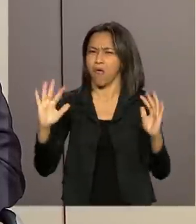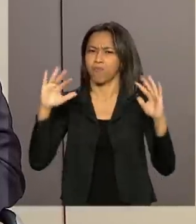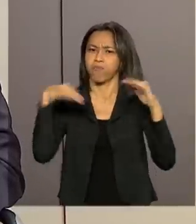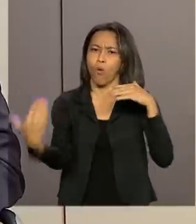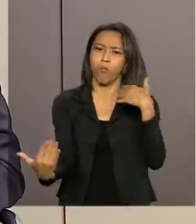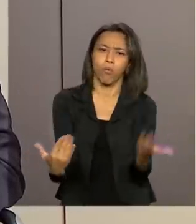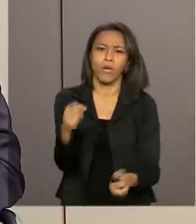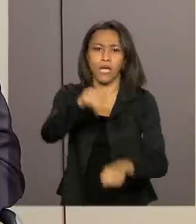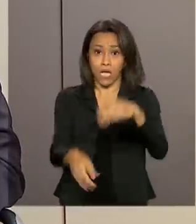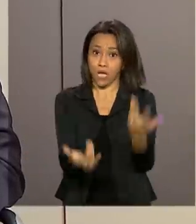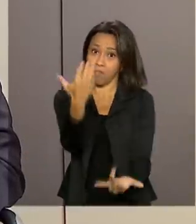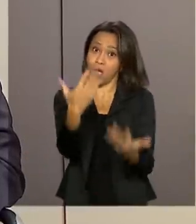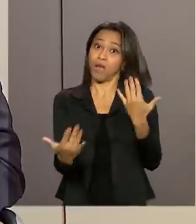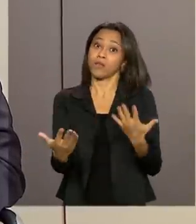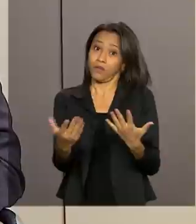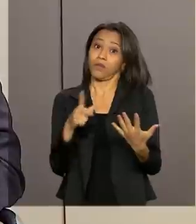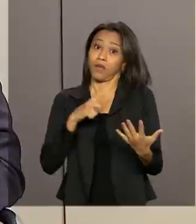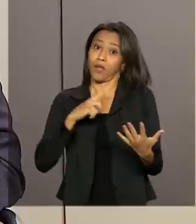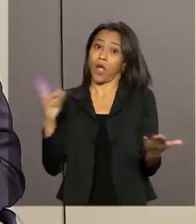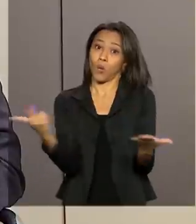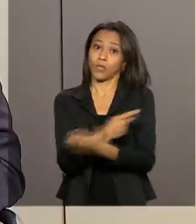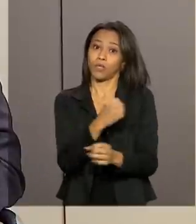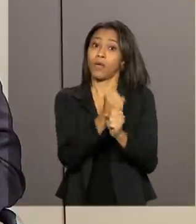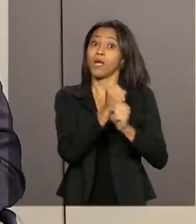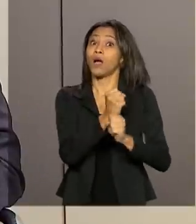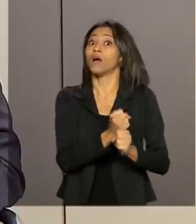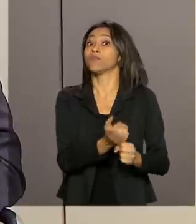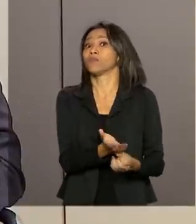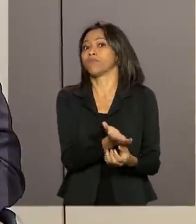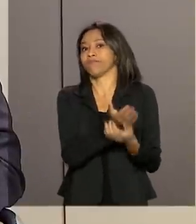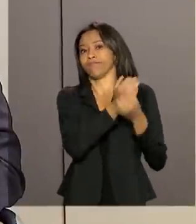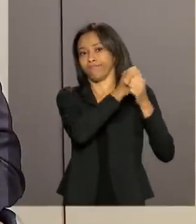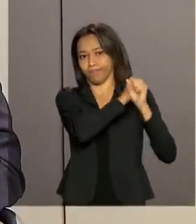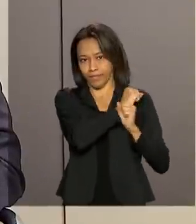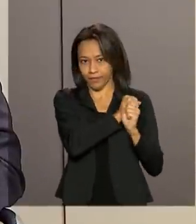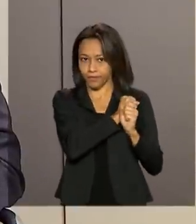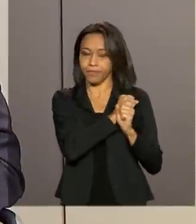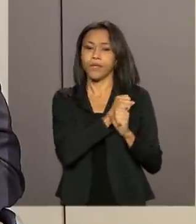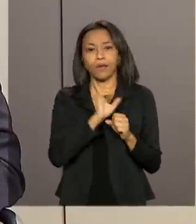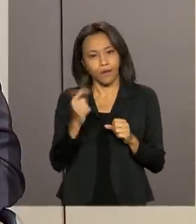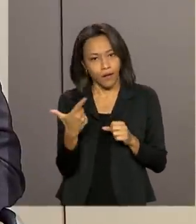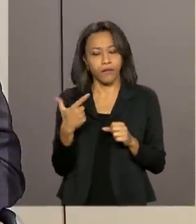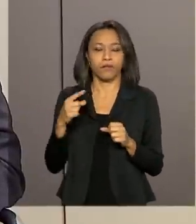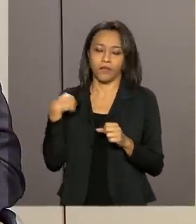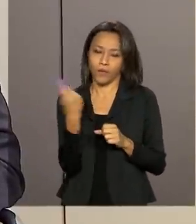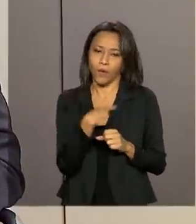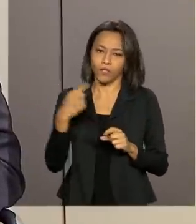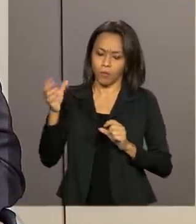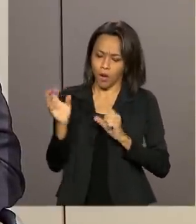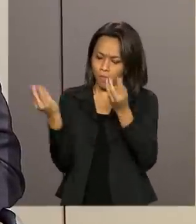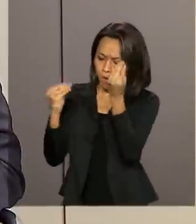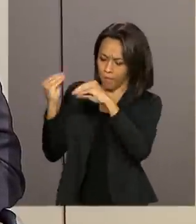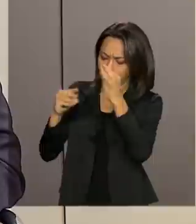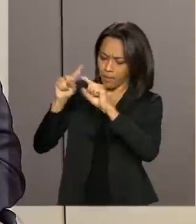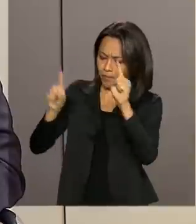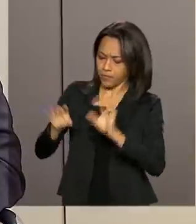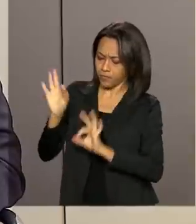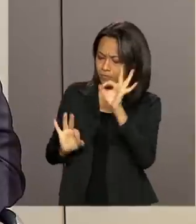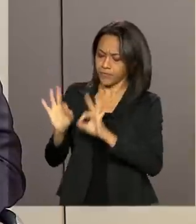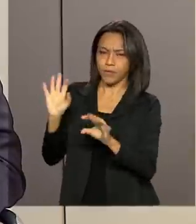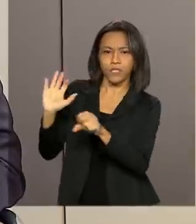tivemos em anos anteriores. É óbvio que, nisso aí, nós estamos fazendo um planejamento estratégico